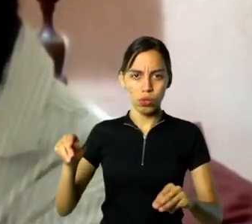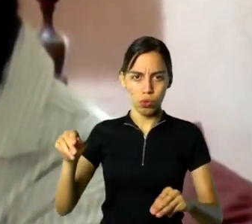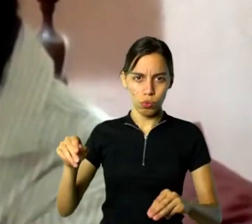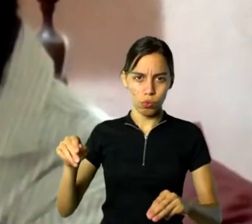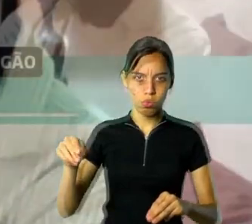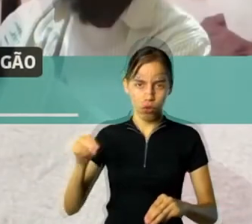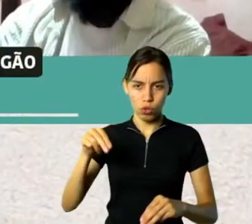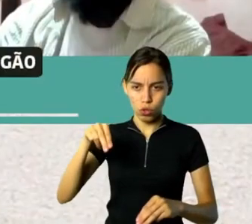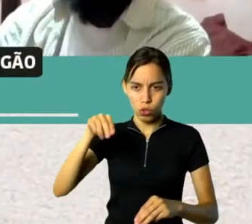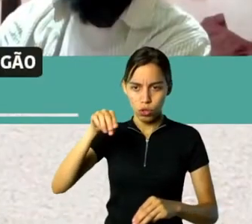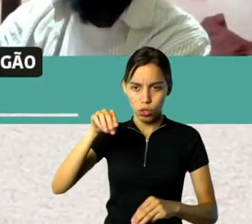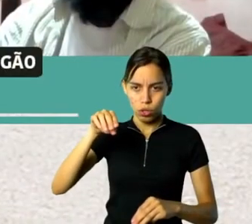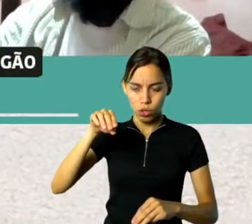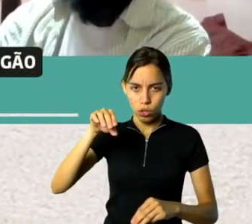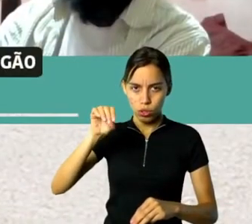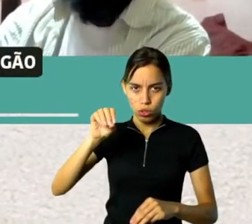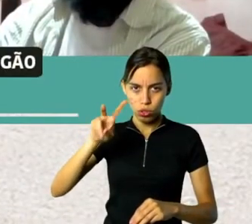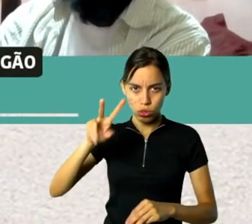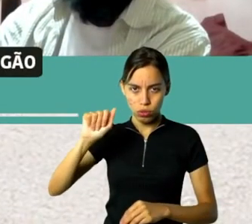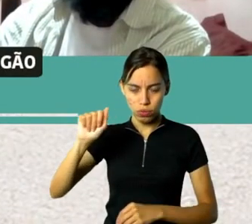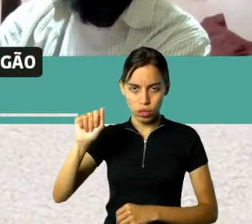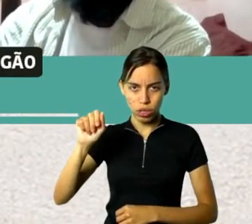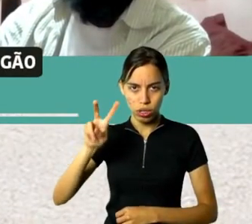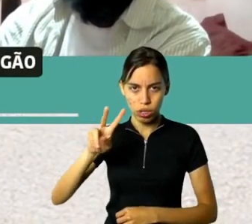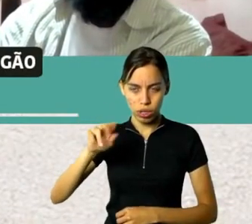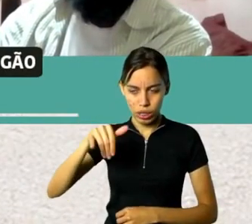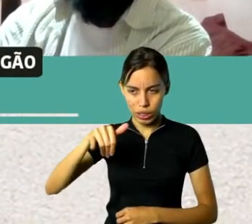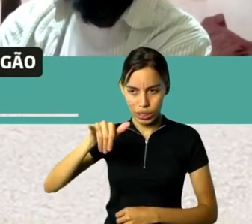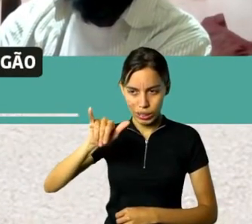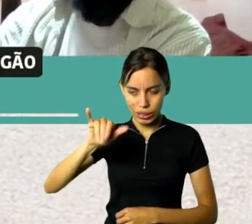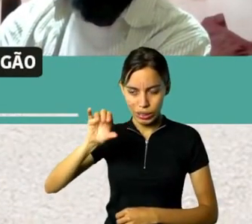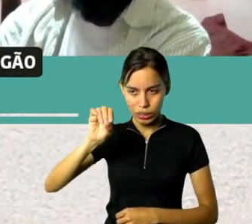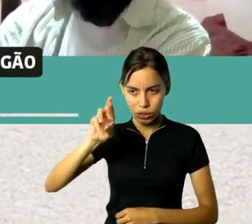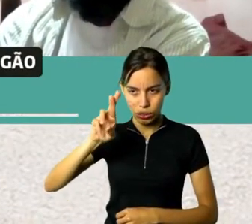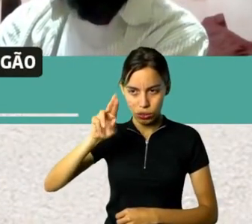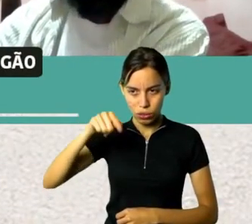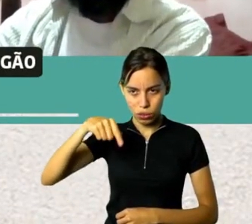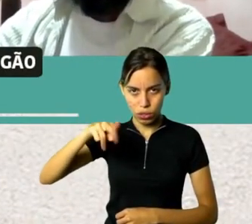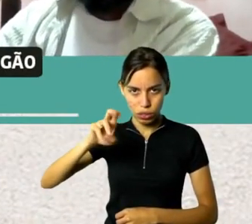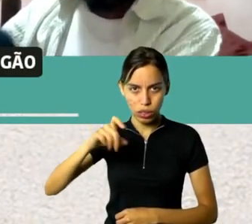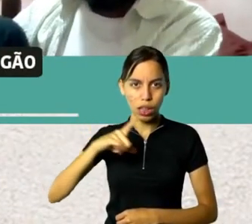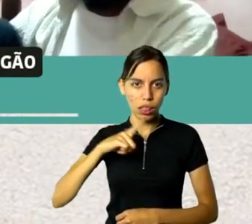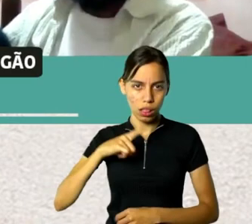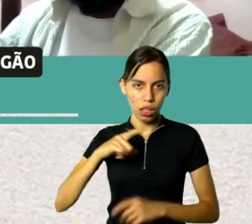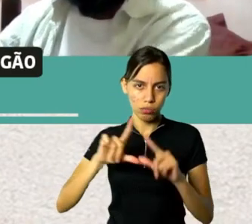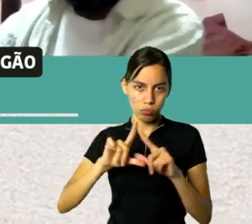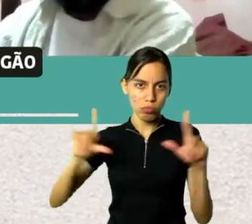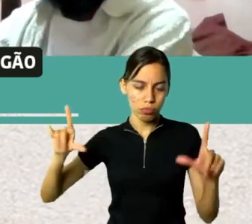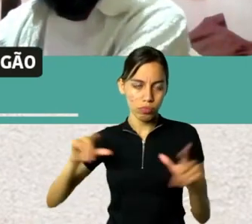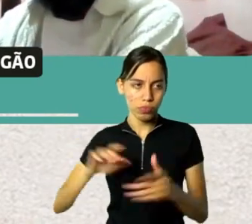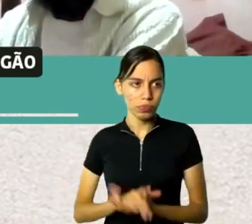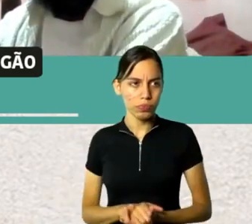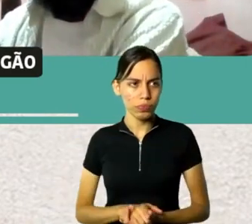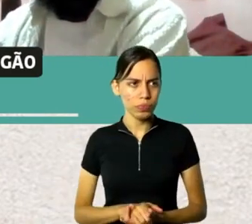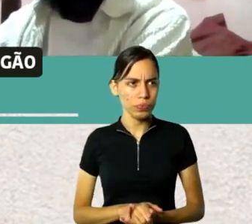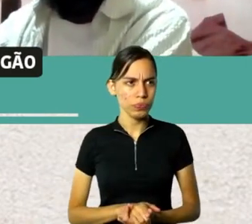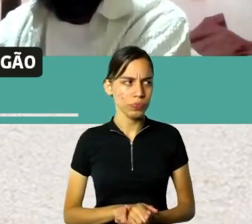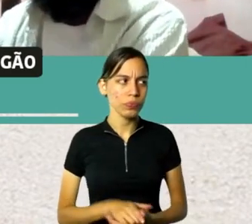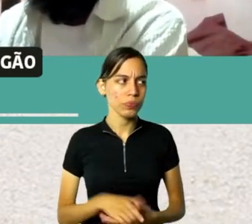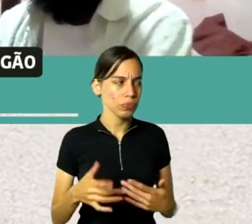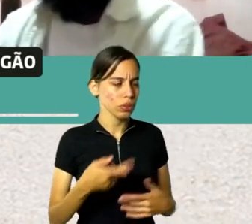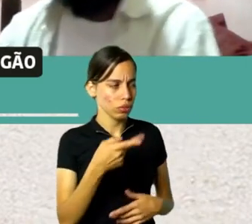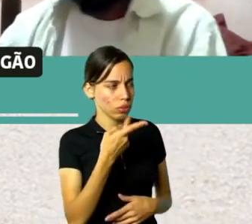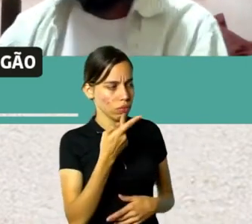esse... Você falou do MoMA, entrando na valorização mesmo das obras do Drummond, esse reconhecimento,